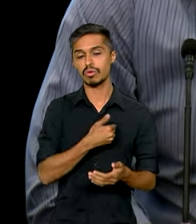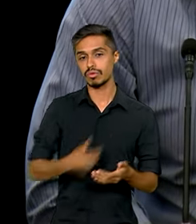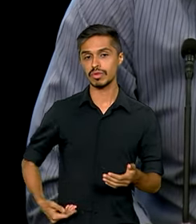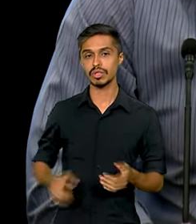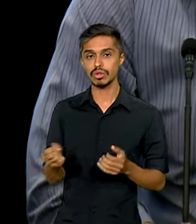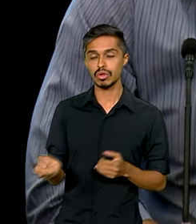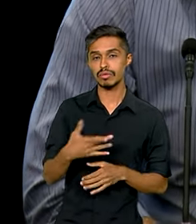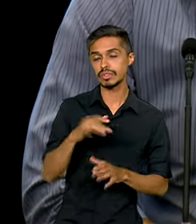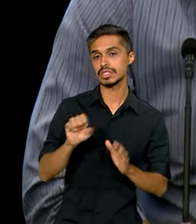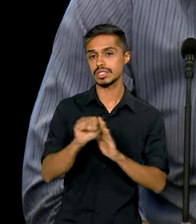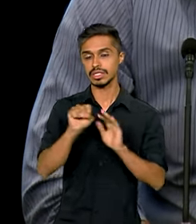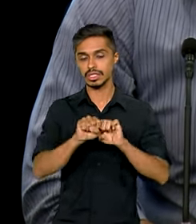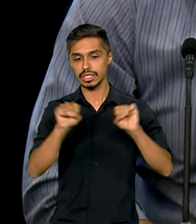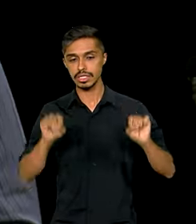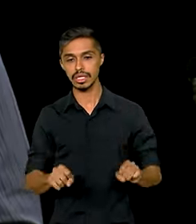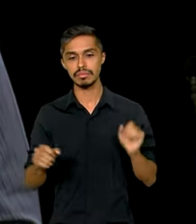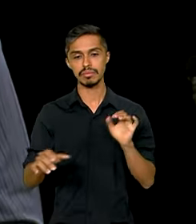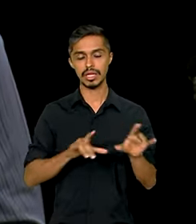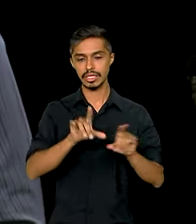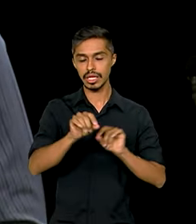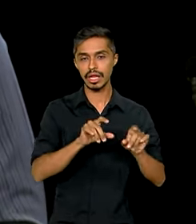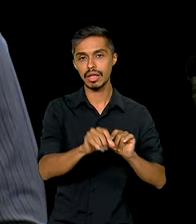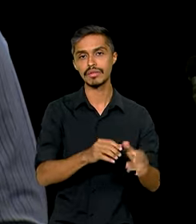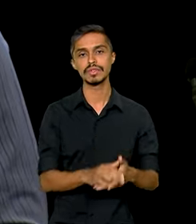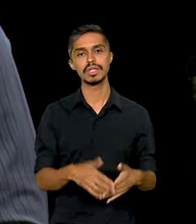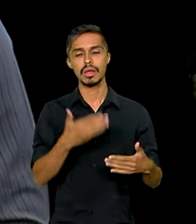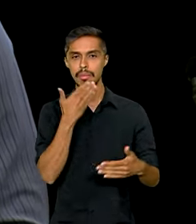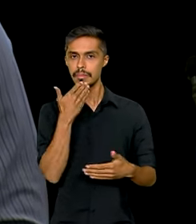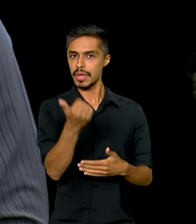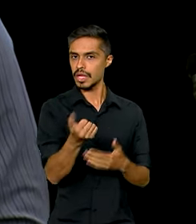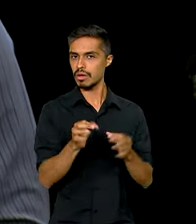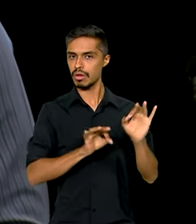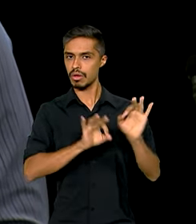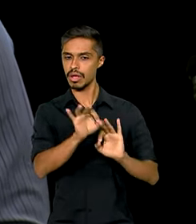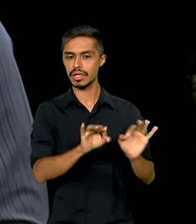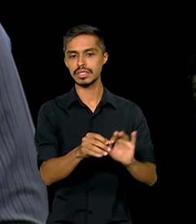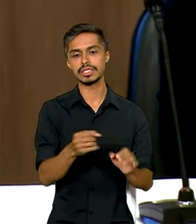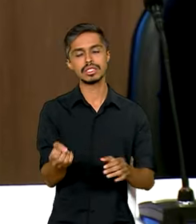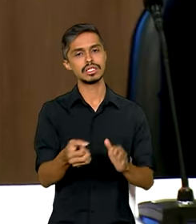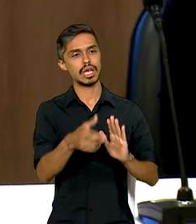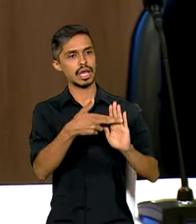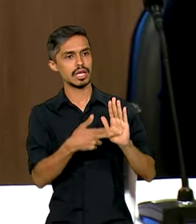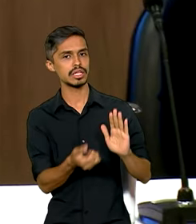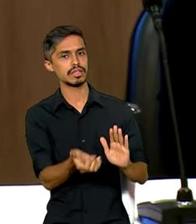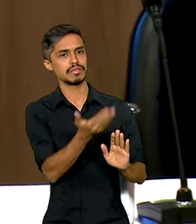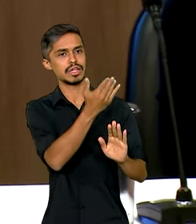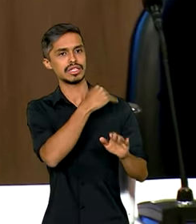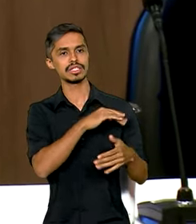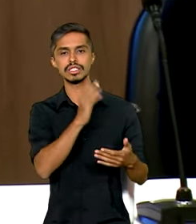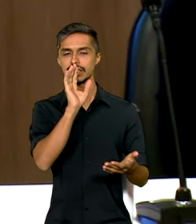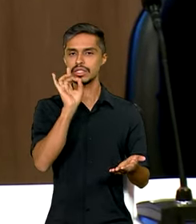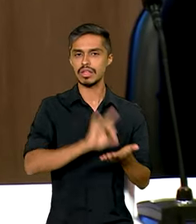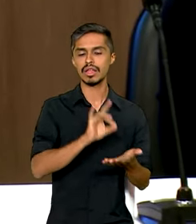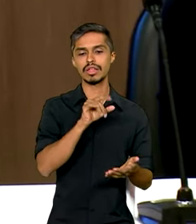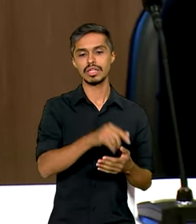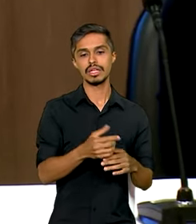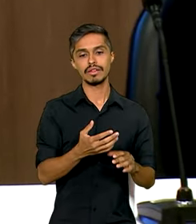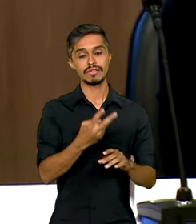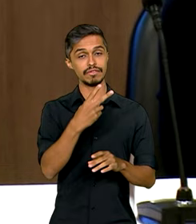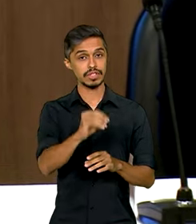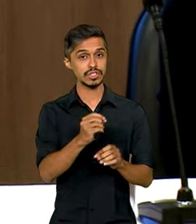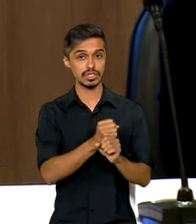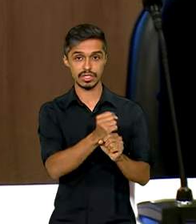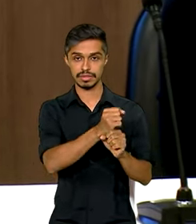sistema para classificação indicativa, aprimorando e atualizando antigas normas que estavam vigentes há mais de 20